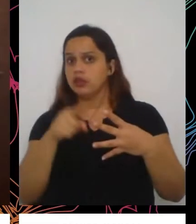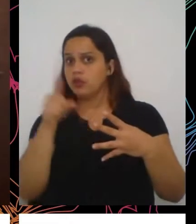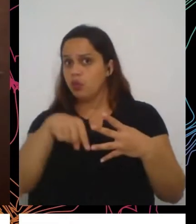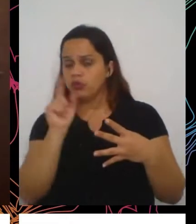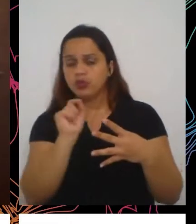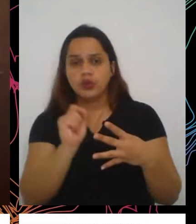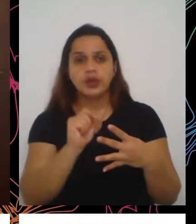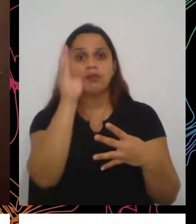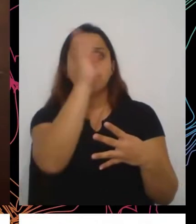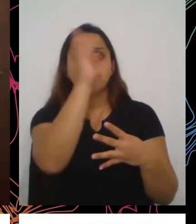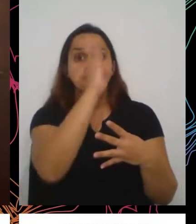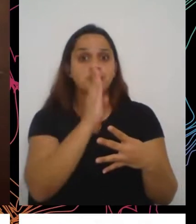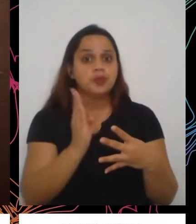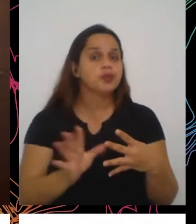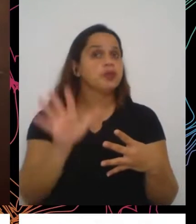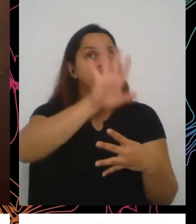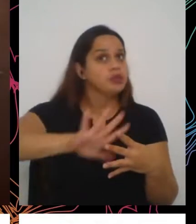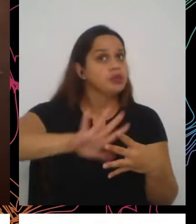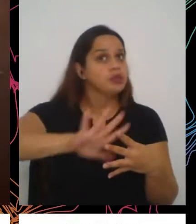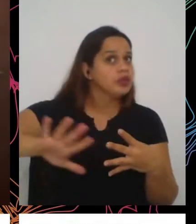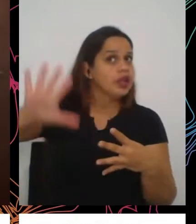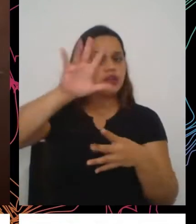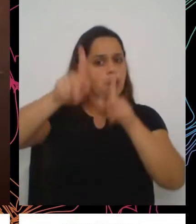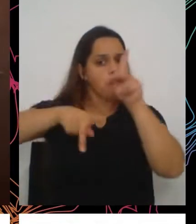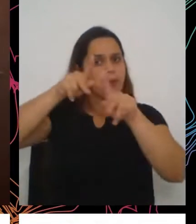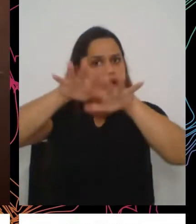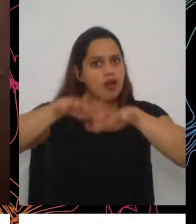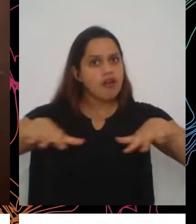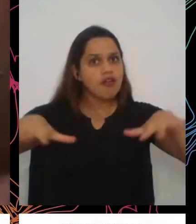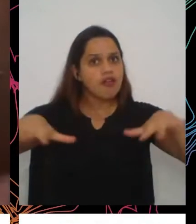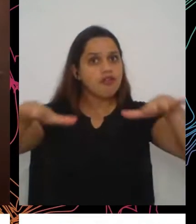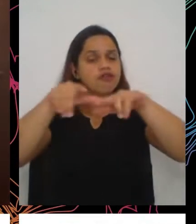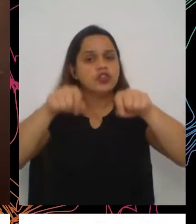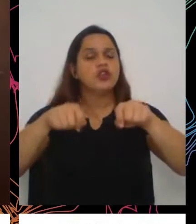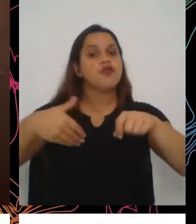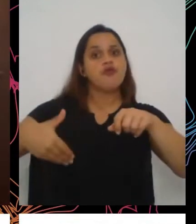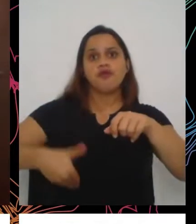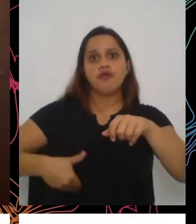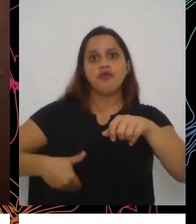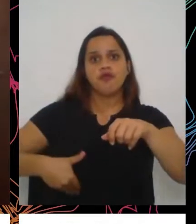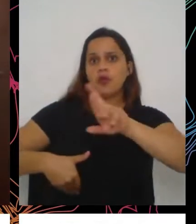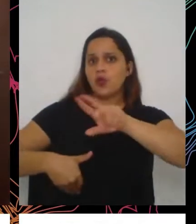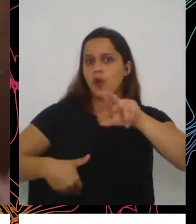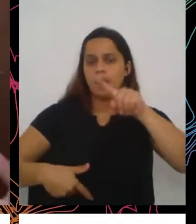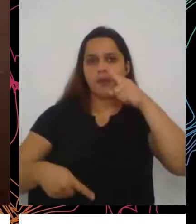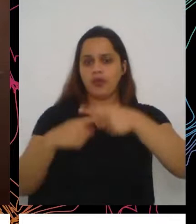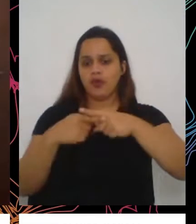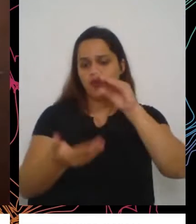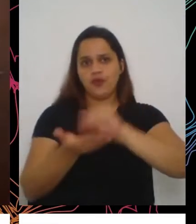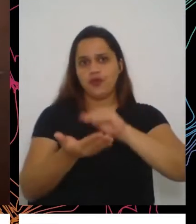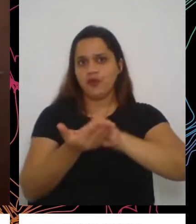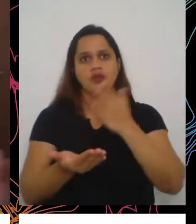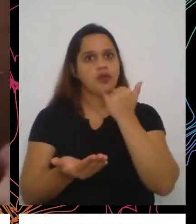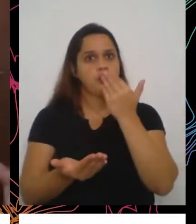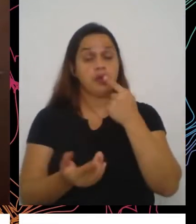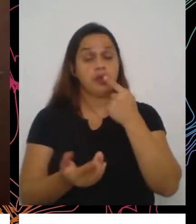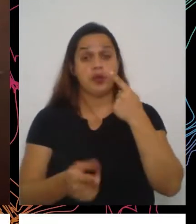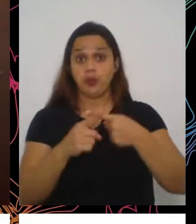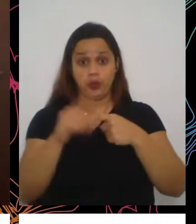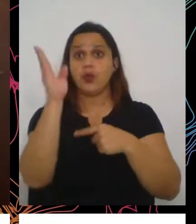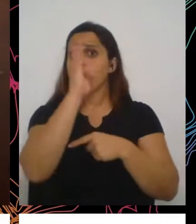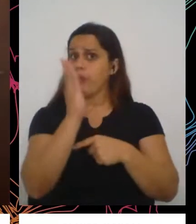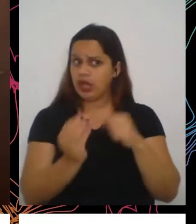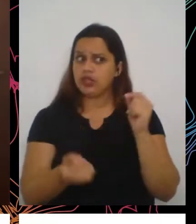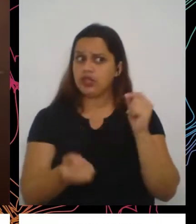o Brasil, né, a população no Brasil passa fome, não porque falte comida, né, o Brasil é um grande produtor de alimentos